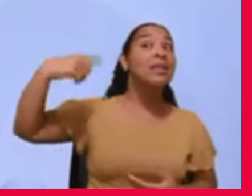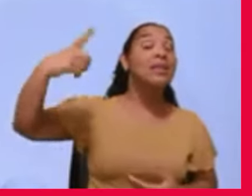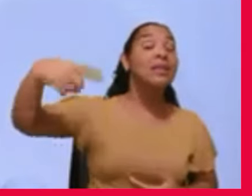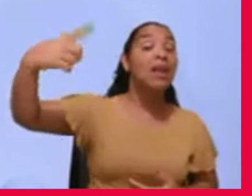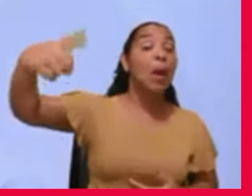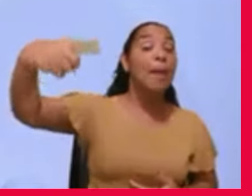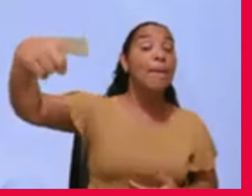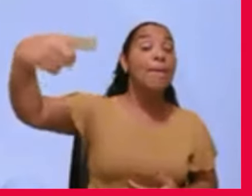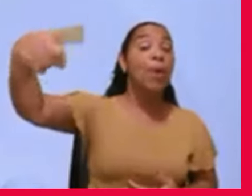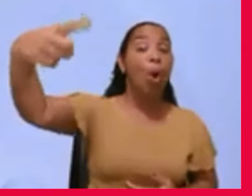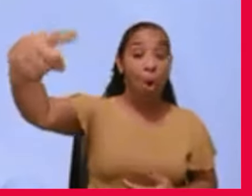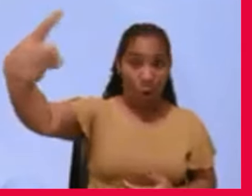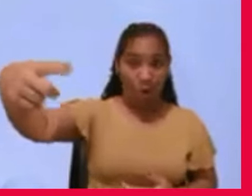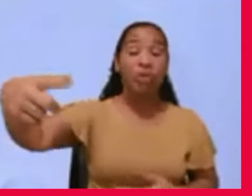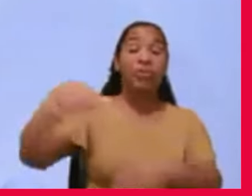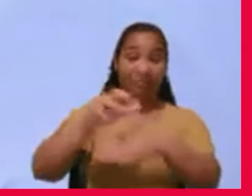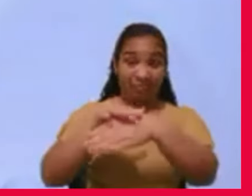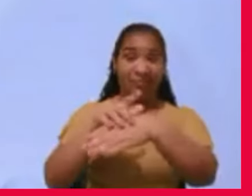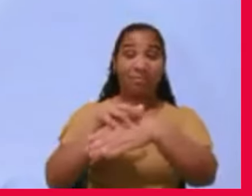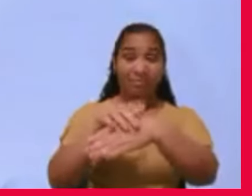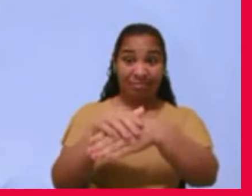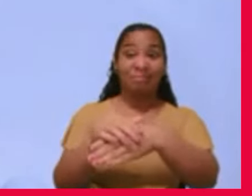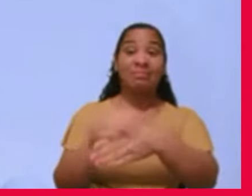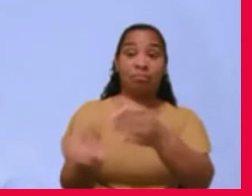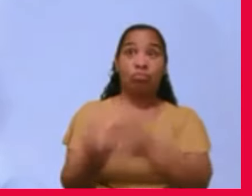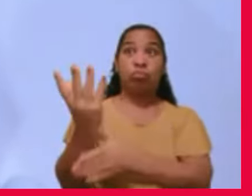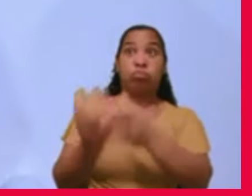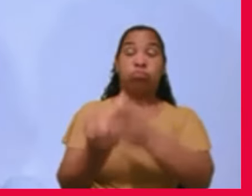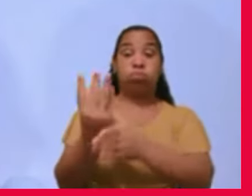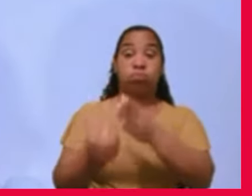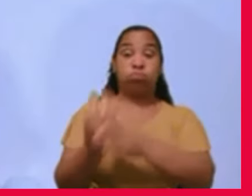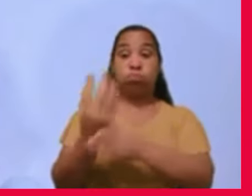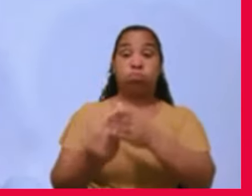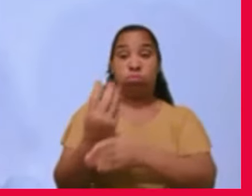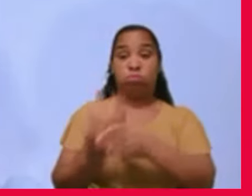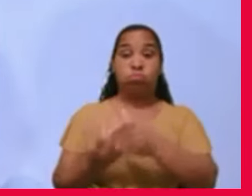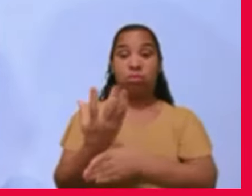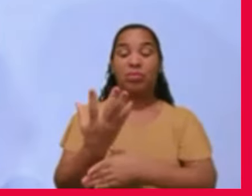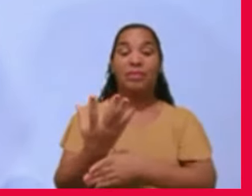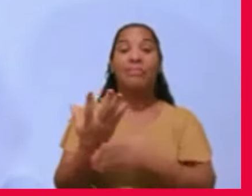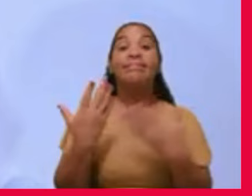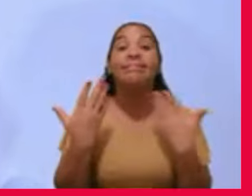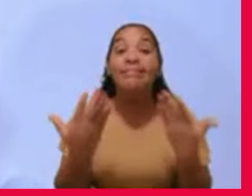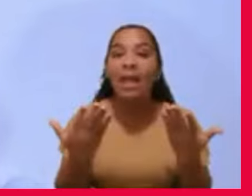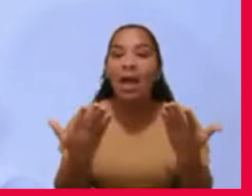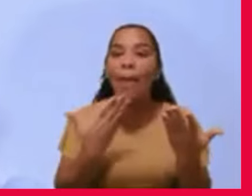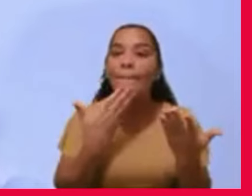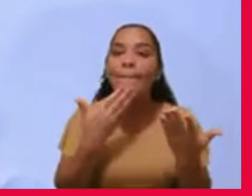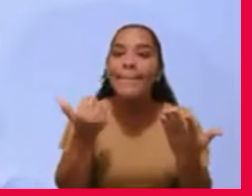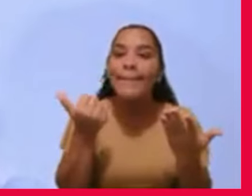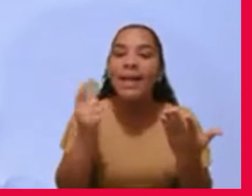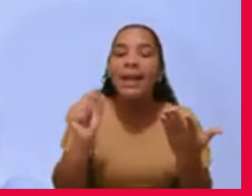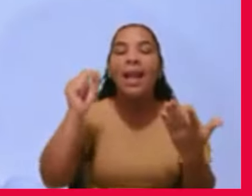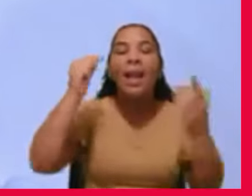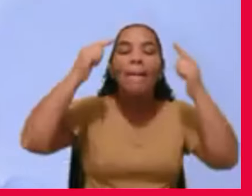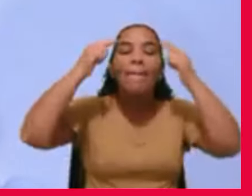e foram antecipadas. Daí, o ideal é uma mente tranquila,